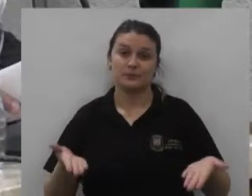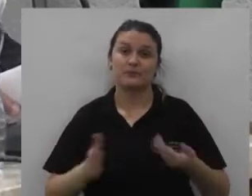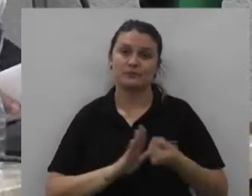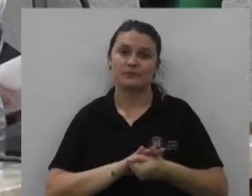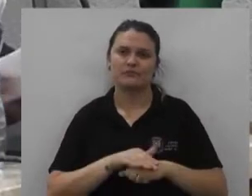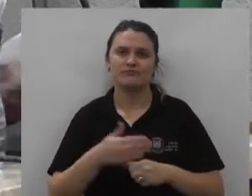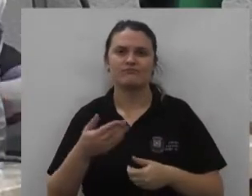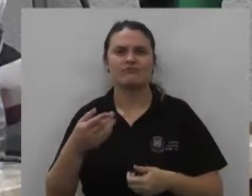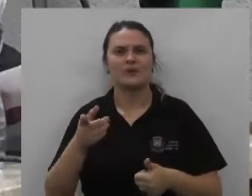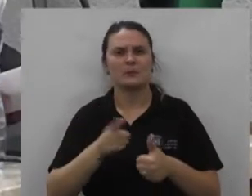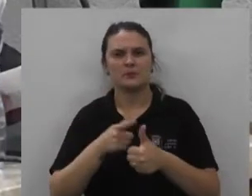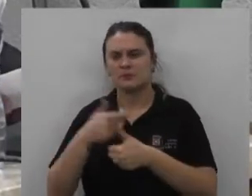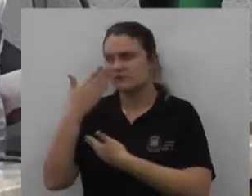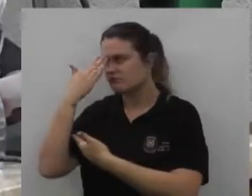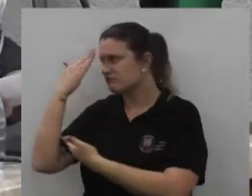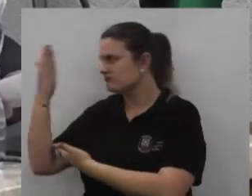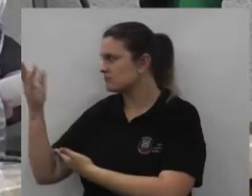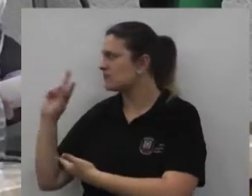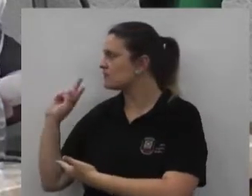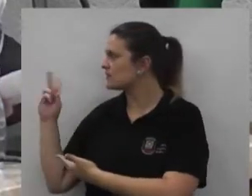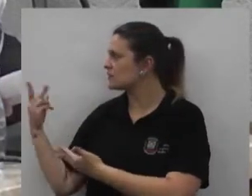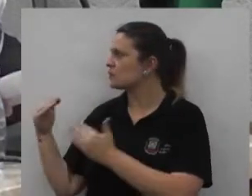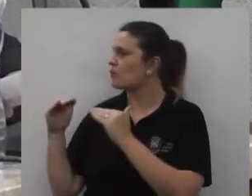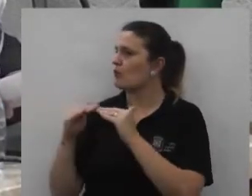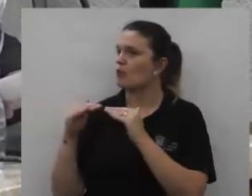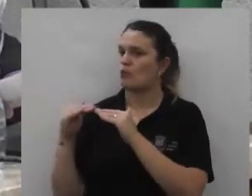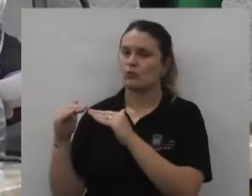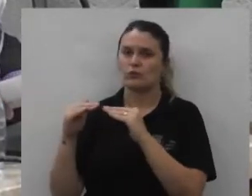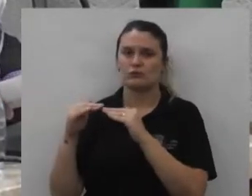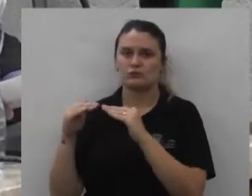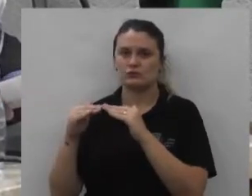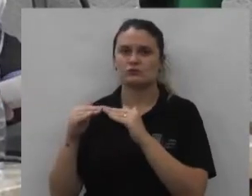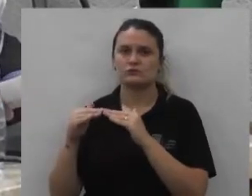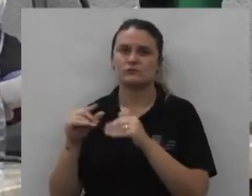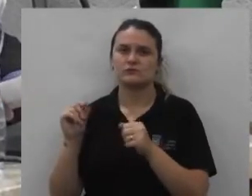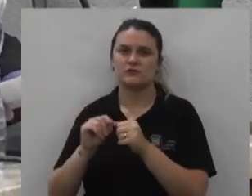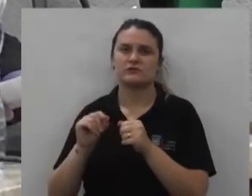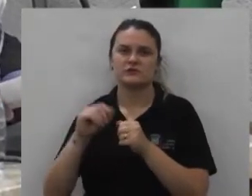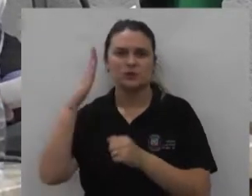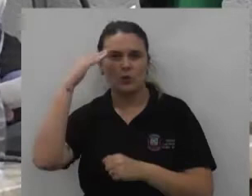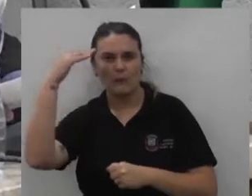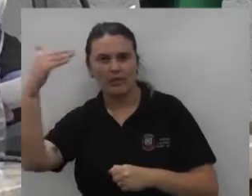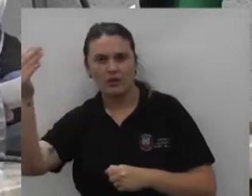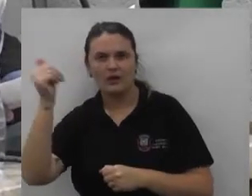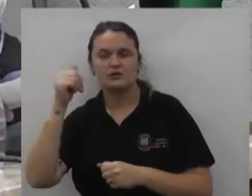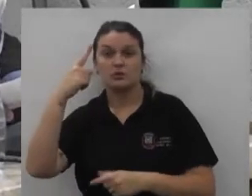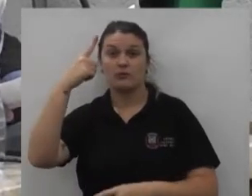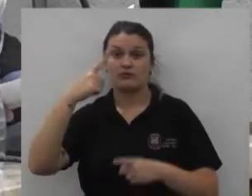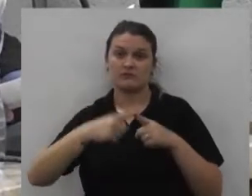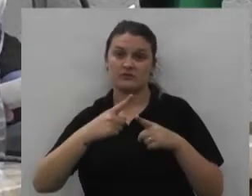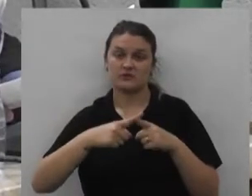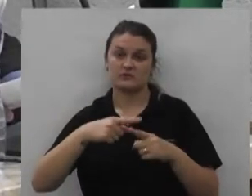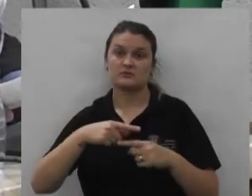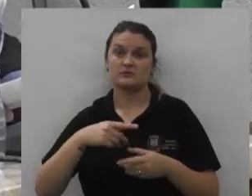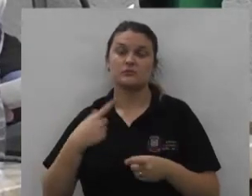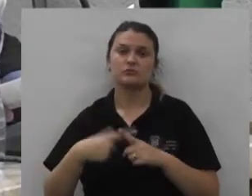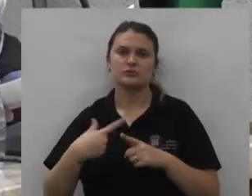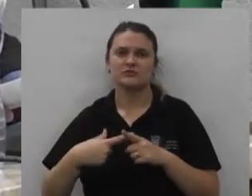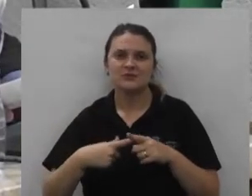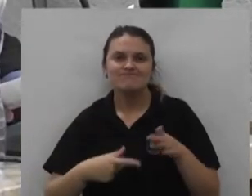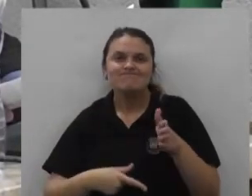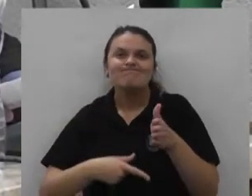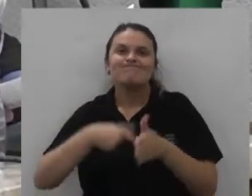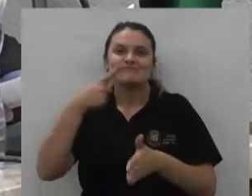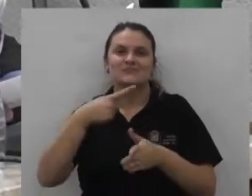hoje quero primeiramente agradecer aos vereadores que acordaram em fazer a votação em turno único visto que a